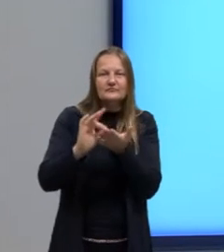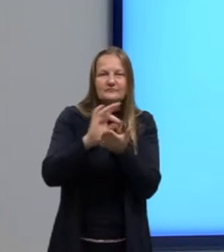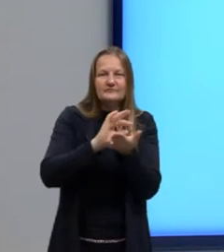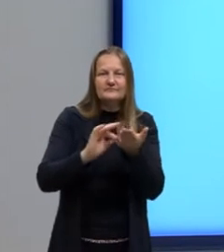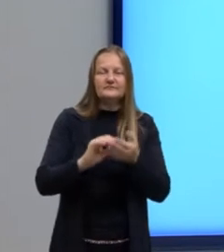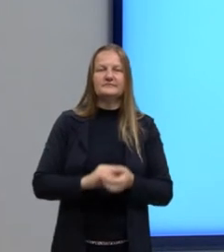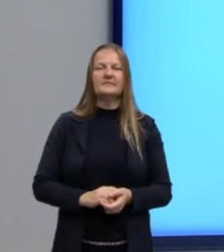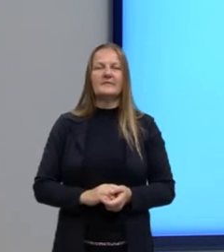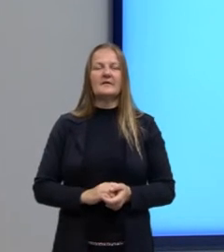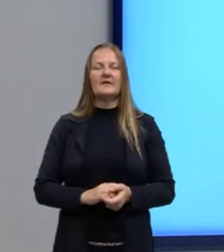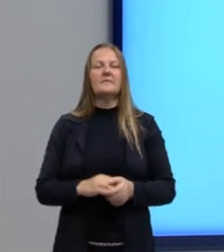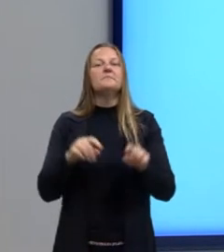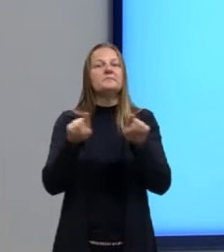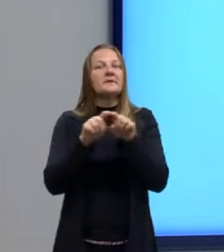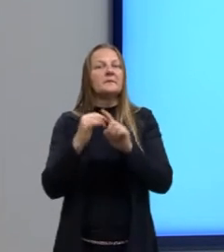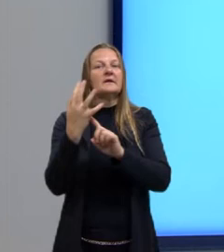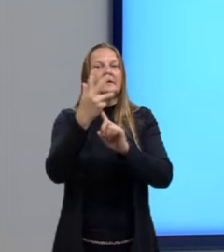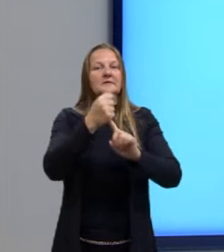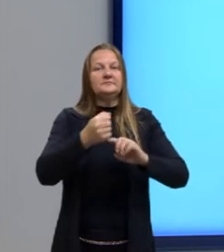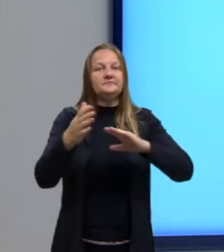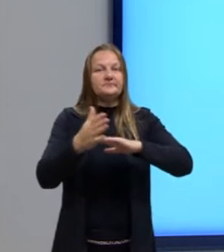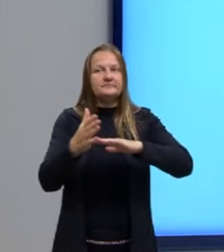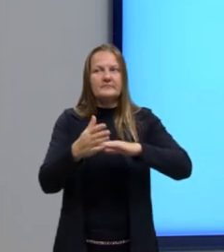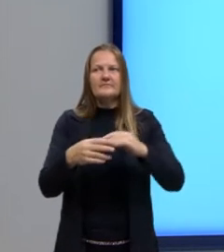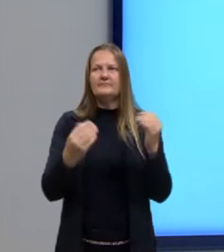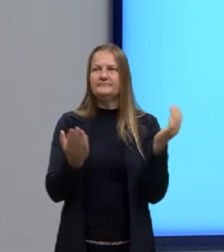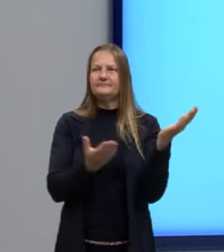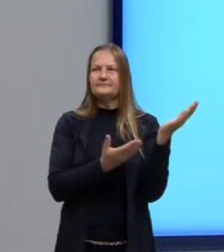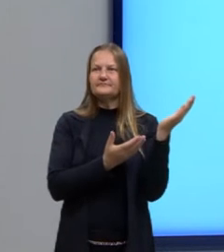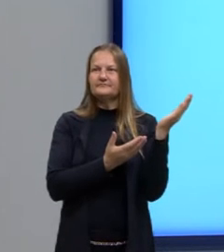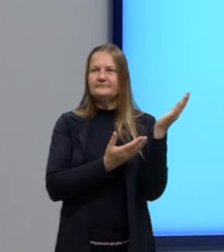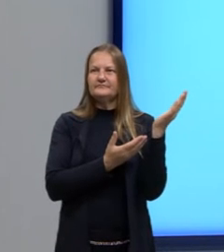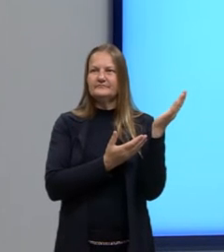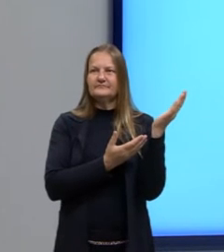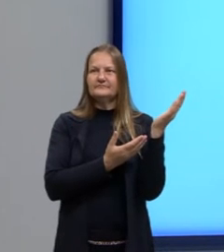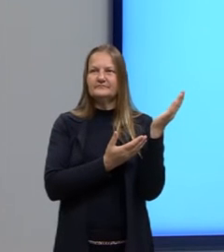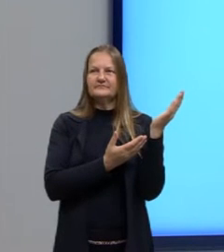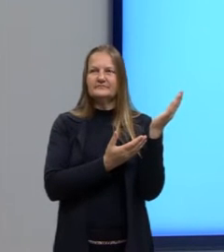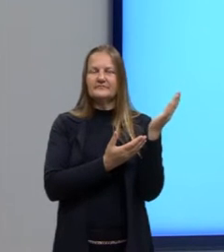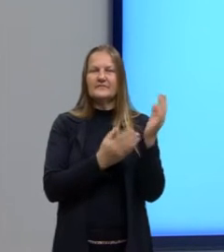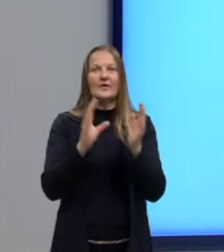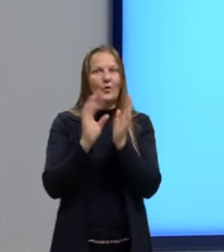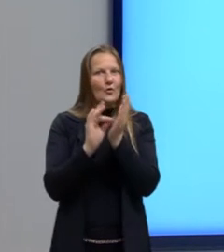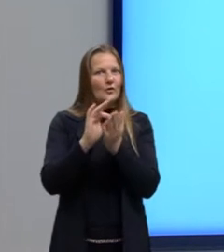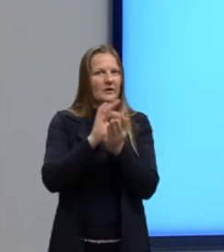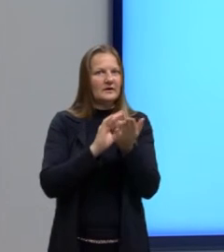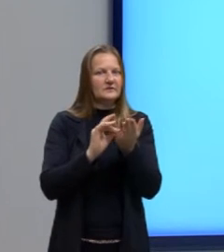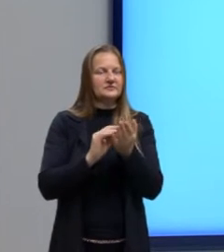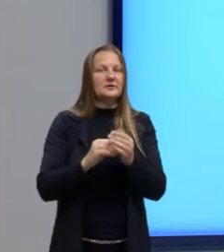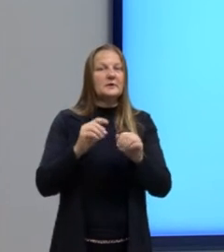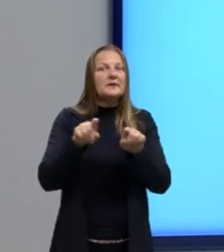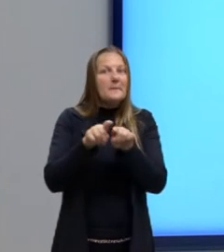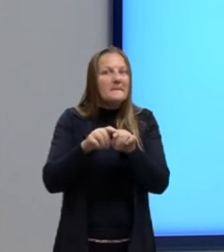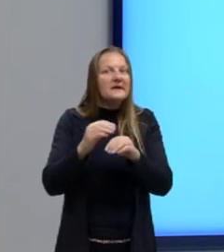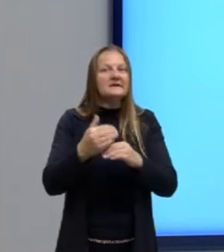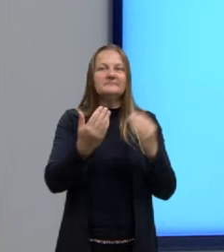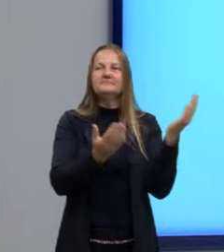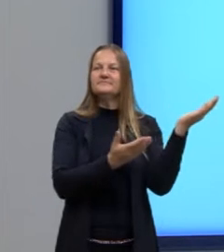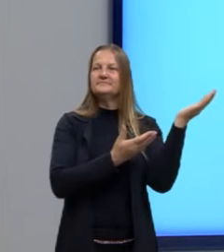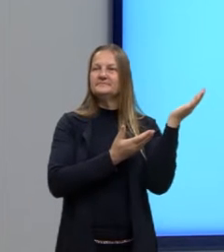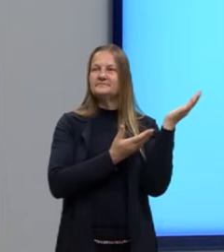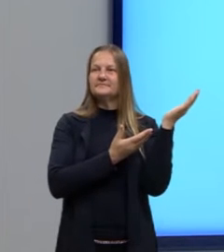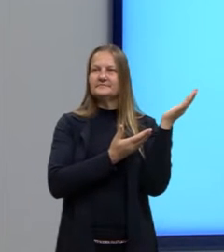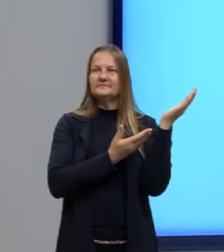Para falar de arte contemporânea, eu trouxe, para além da colagem do Richard Milton, eu trouxe também